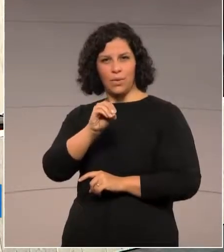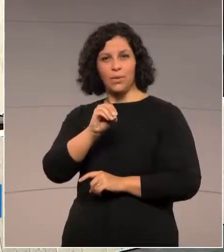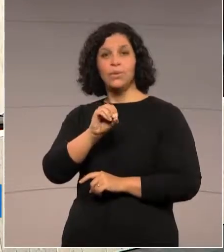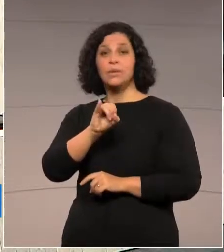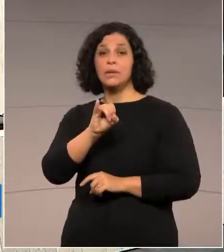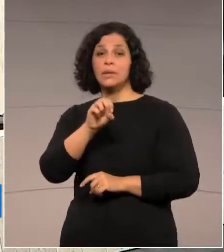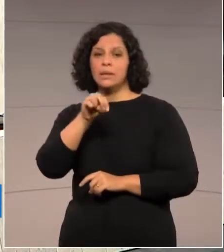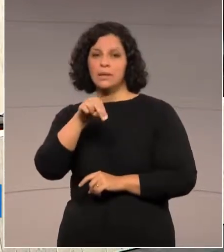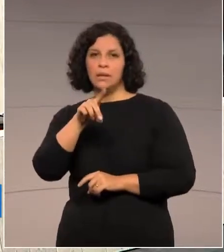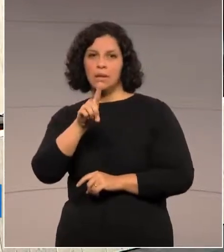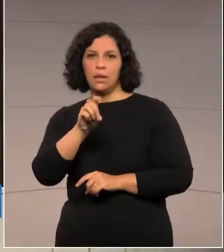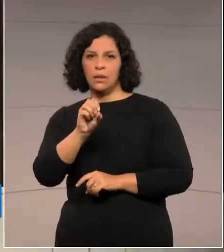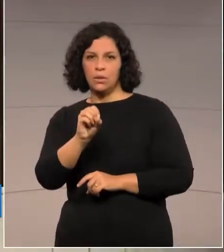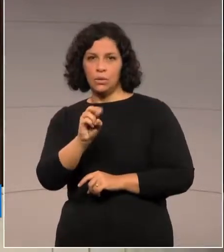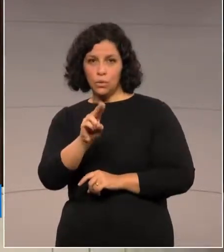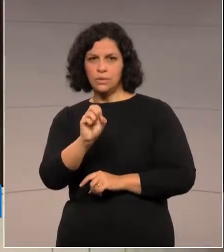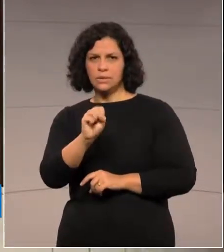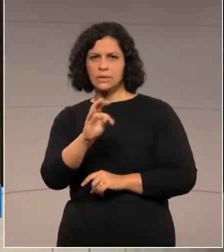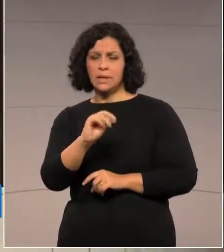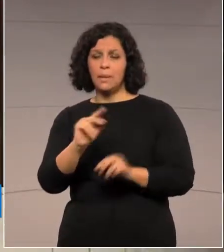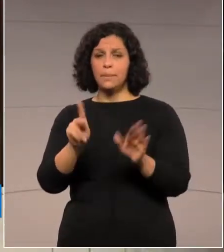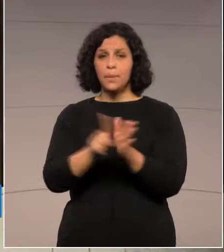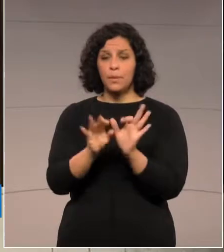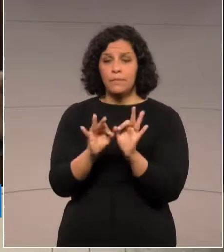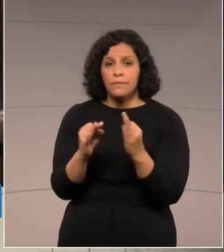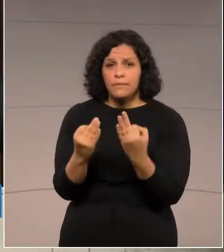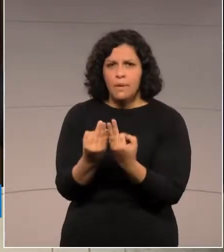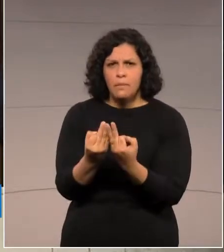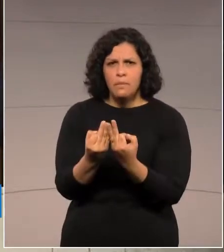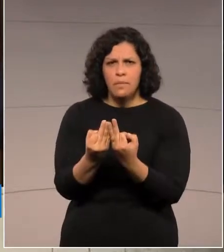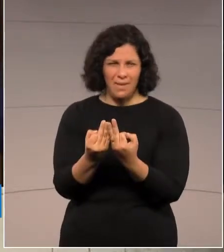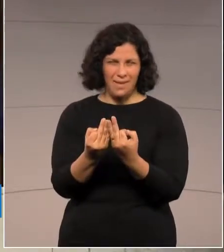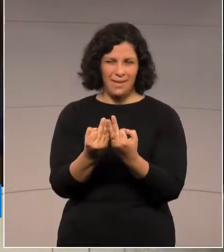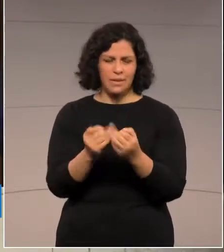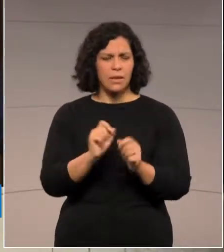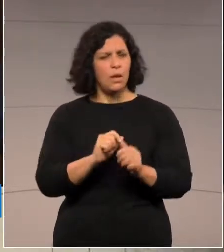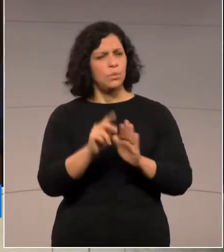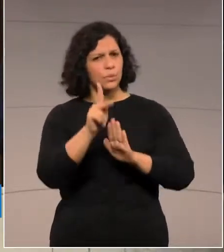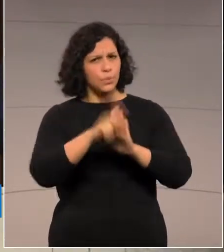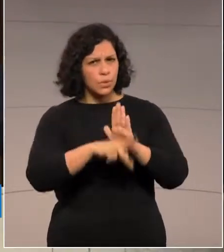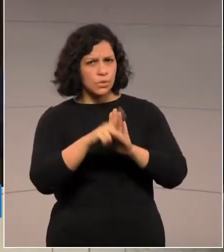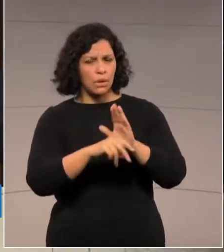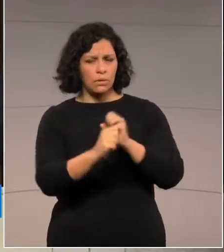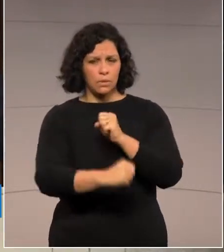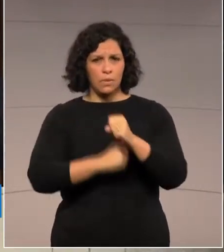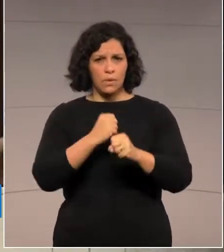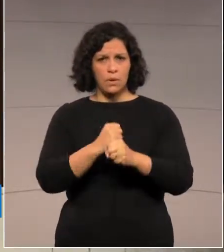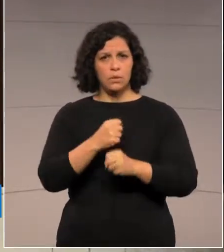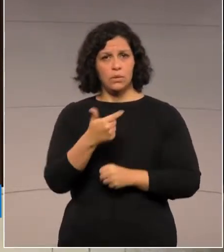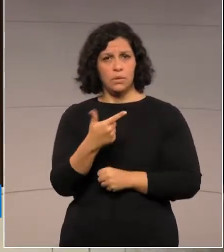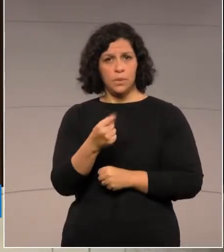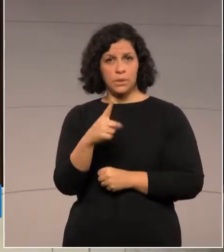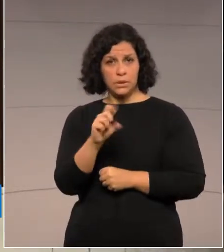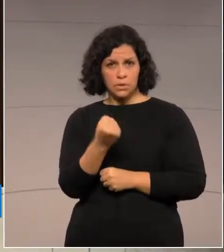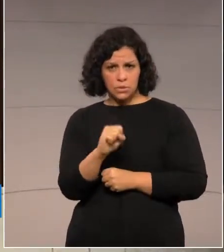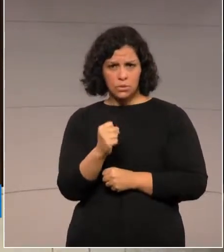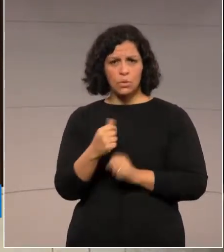agroindústria de pequeno porte. Apresentei aqui em 2018 um projeto, que é o projeto